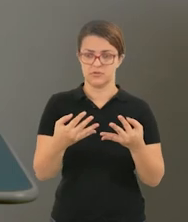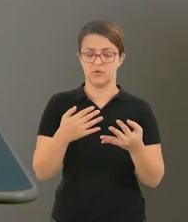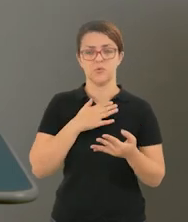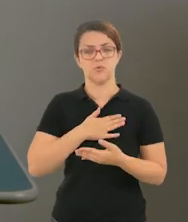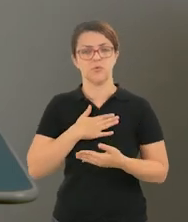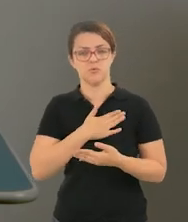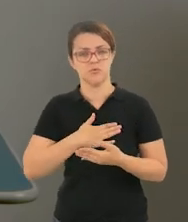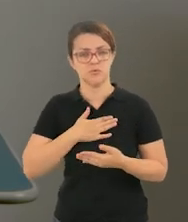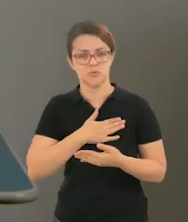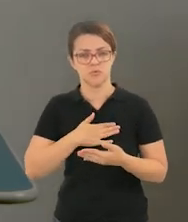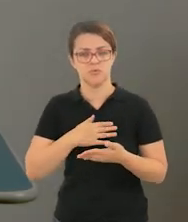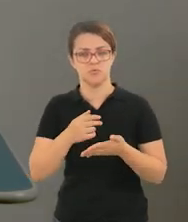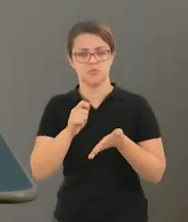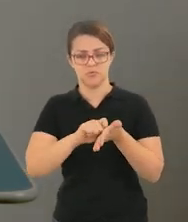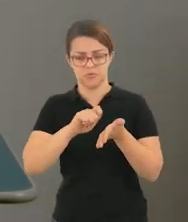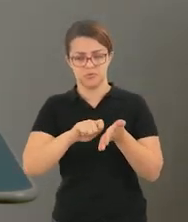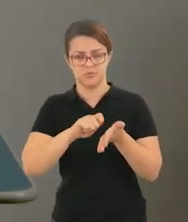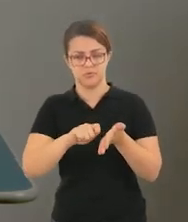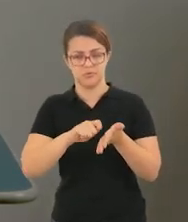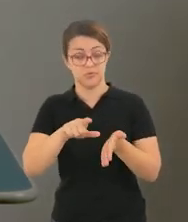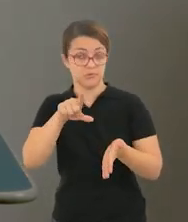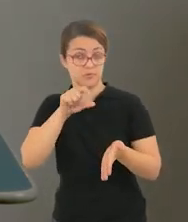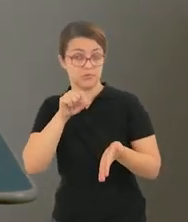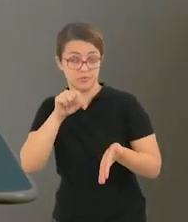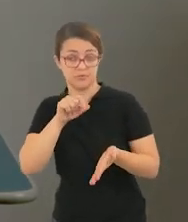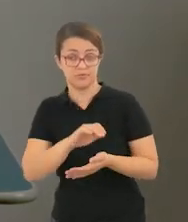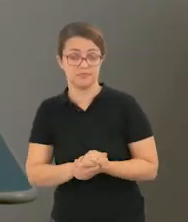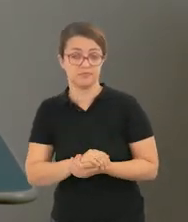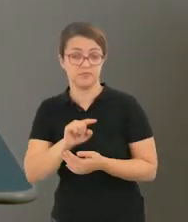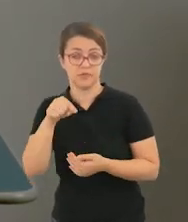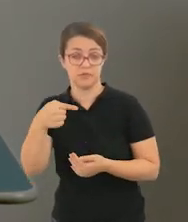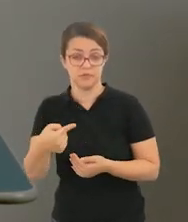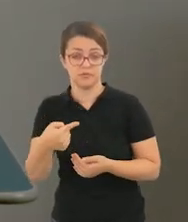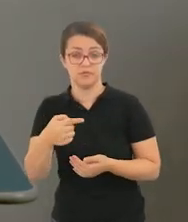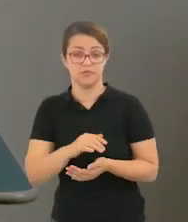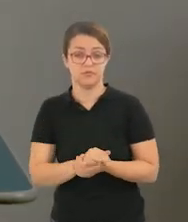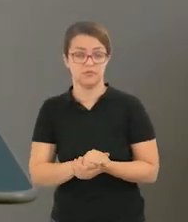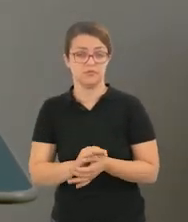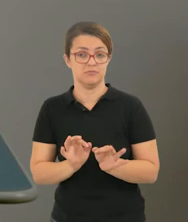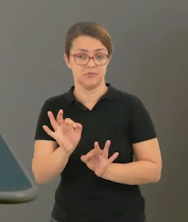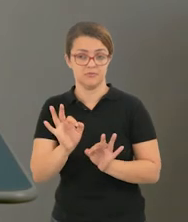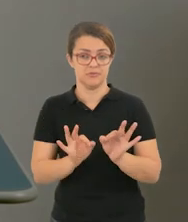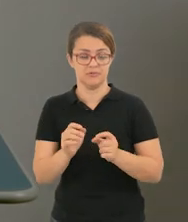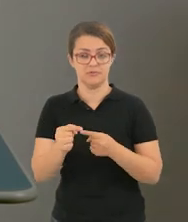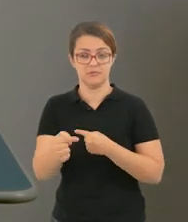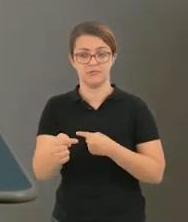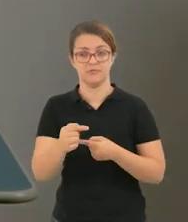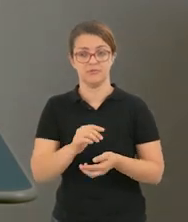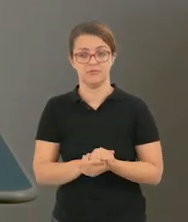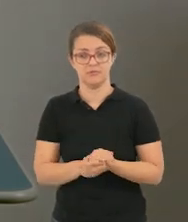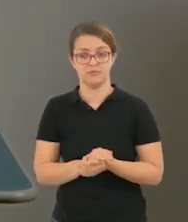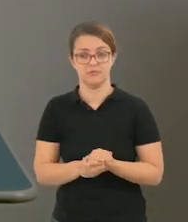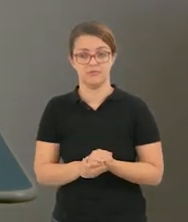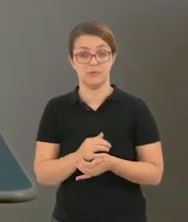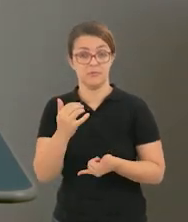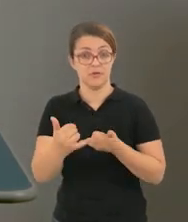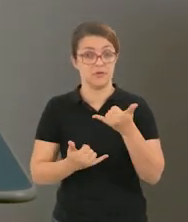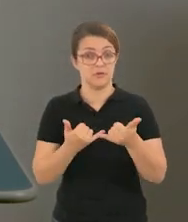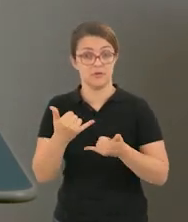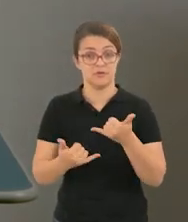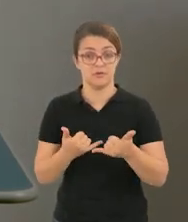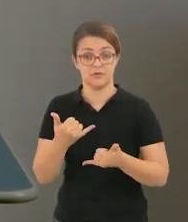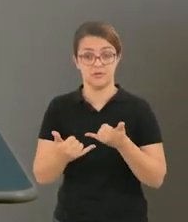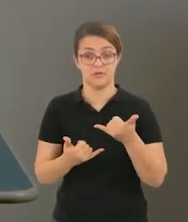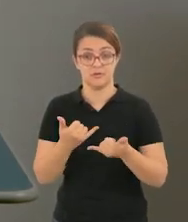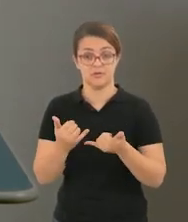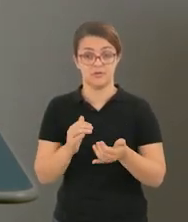escolhida, claro. Depois disso, eu preparei algo super legal essa semana, que é um game. Vocês irão acessar o link que está aí e vocês